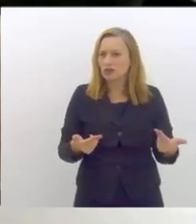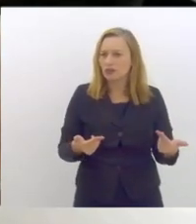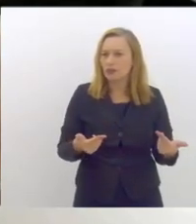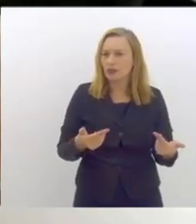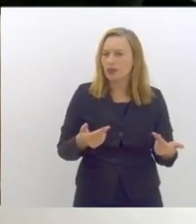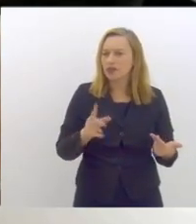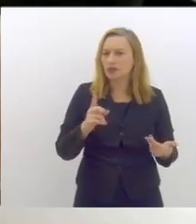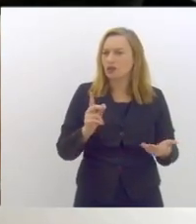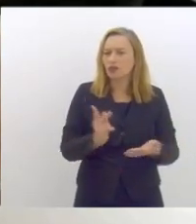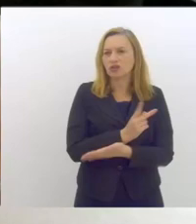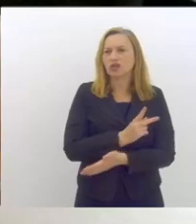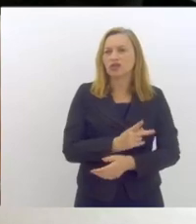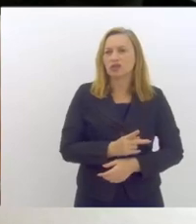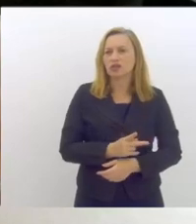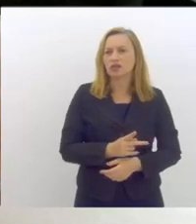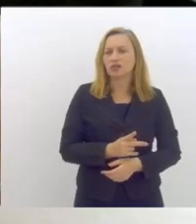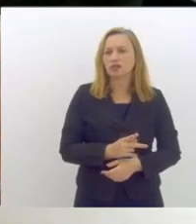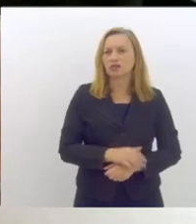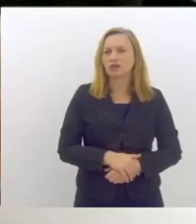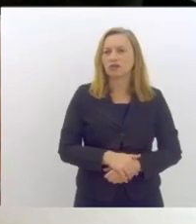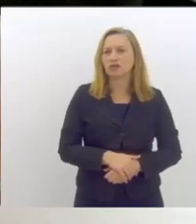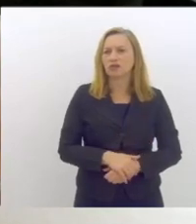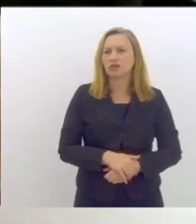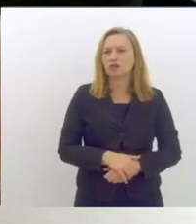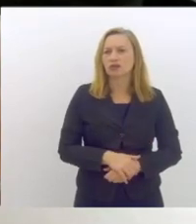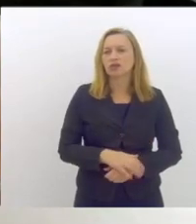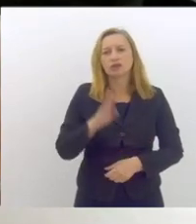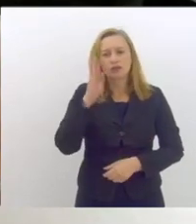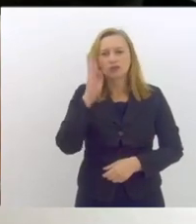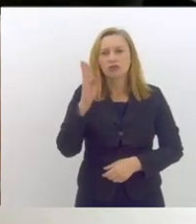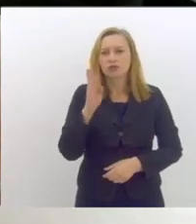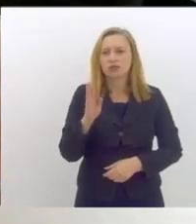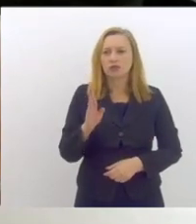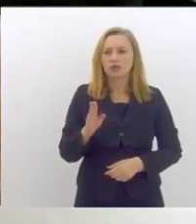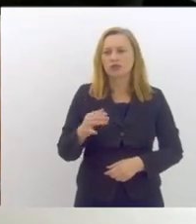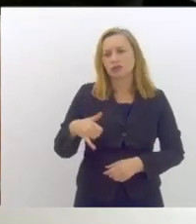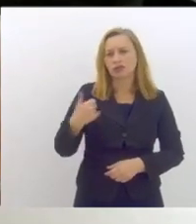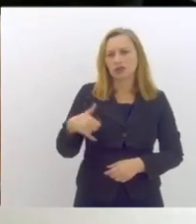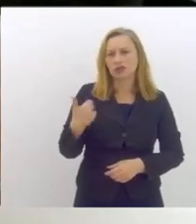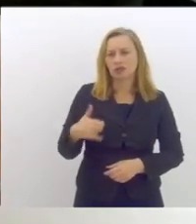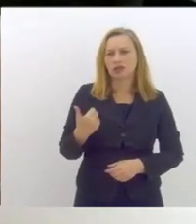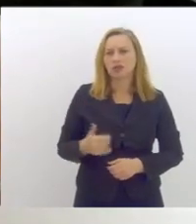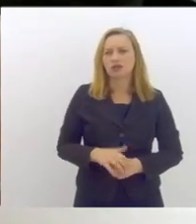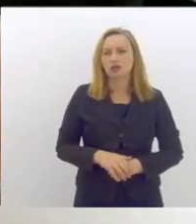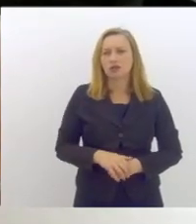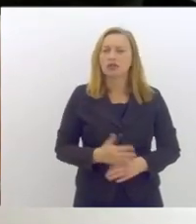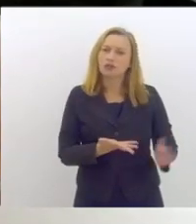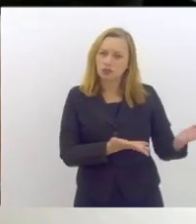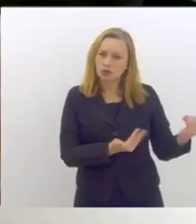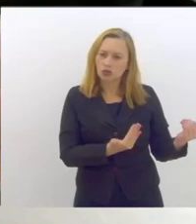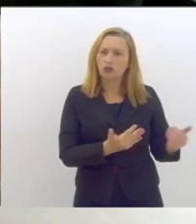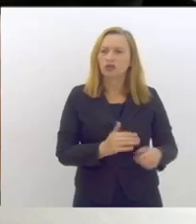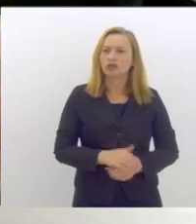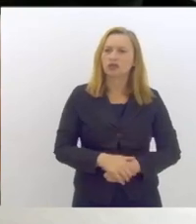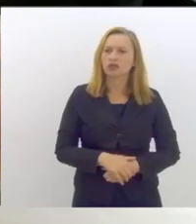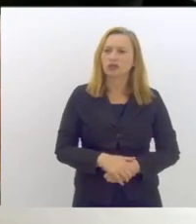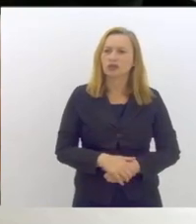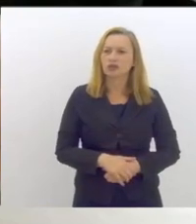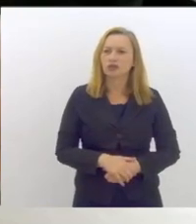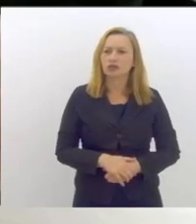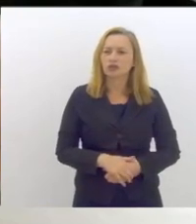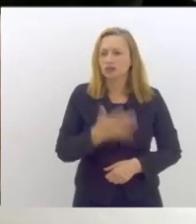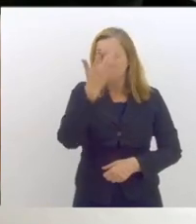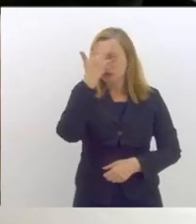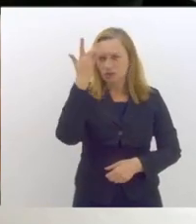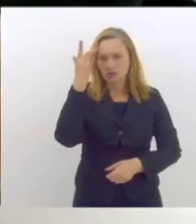não deveriam acontecer não deveriam principalmente nessa idade era para os jovens terem uma